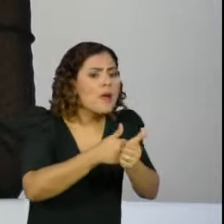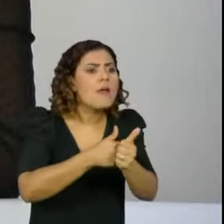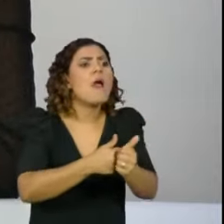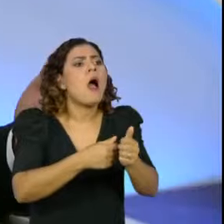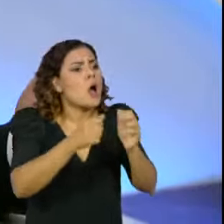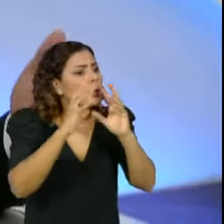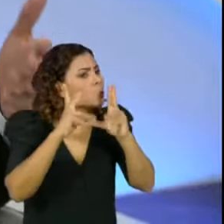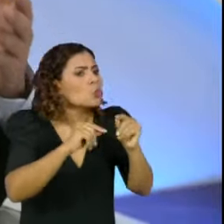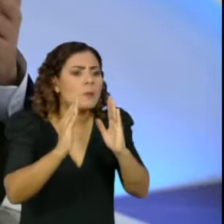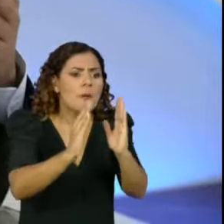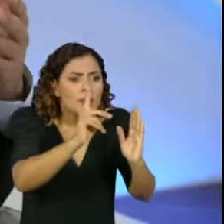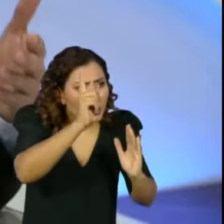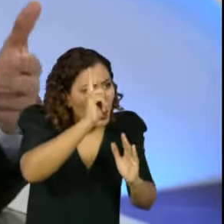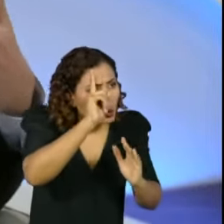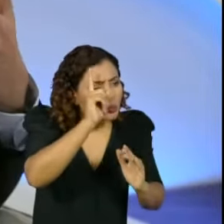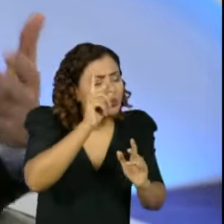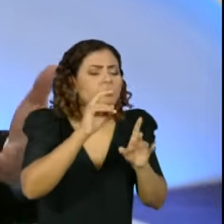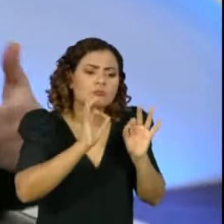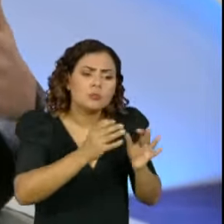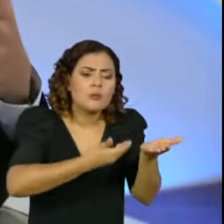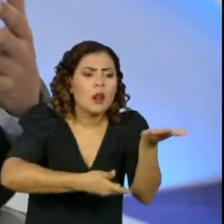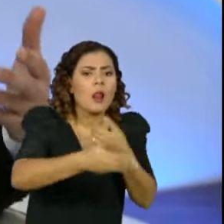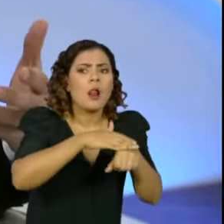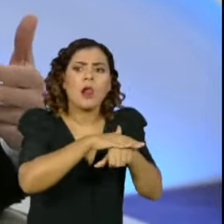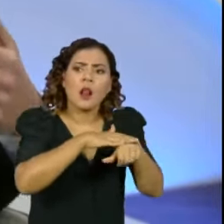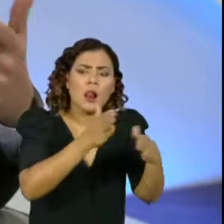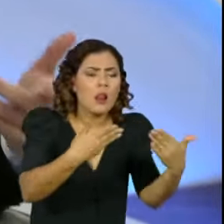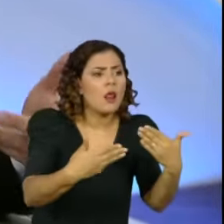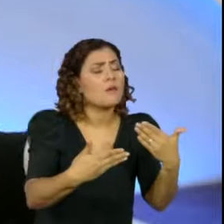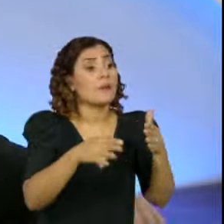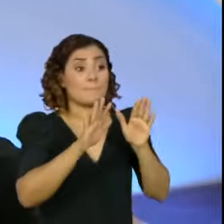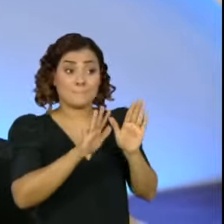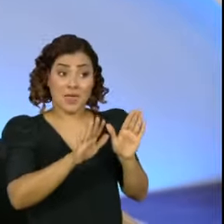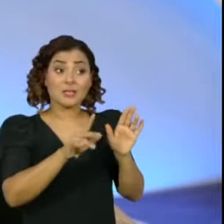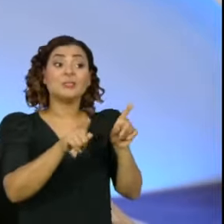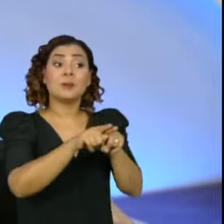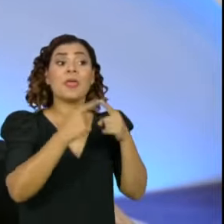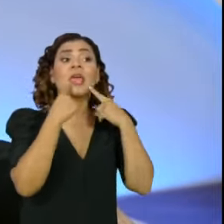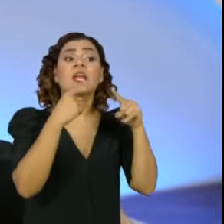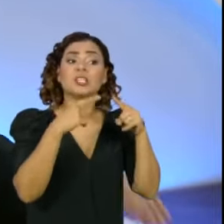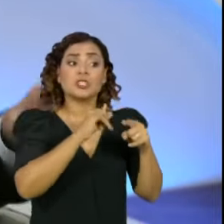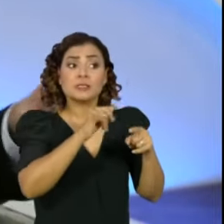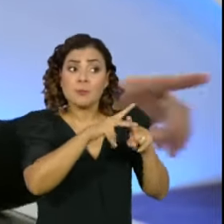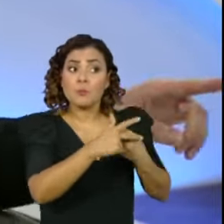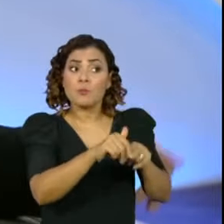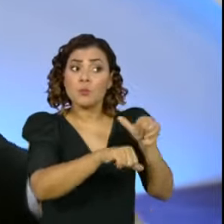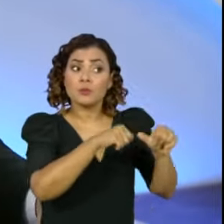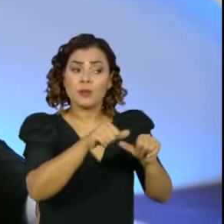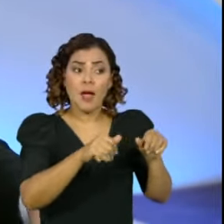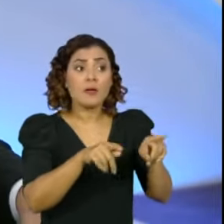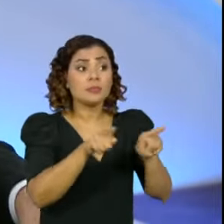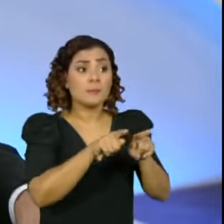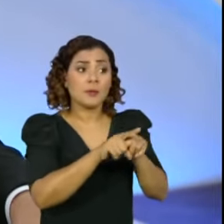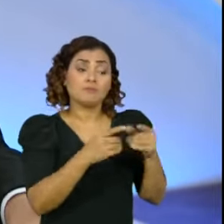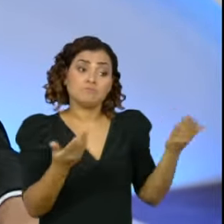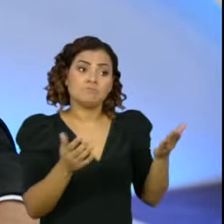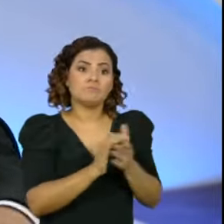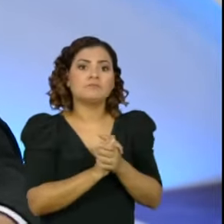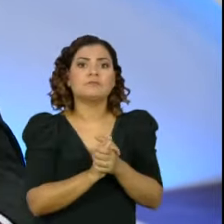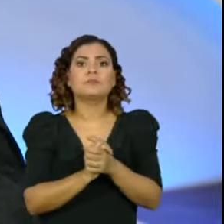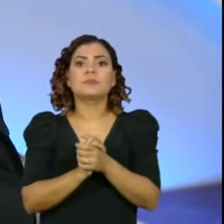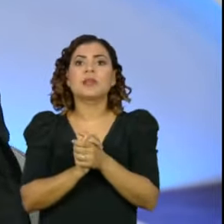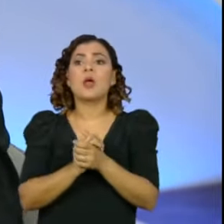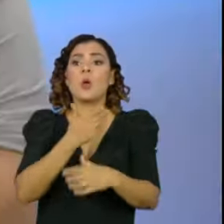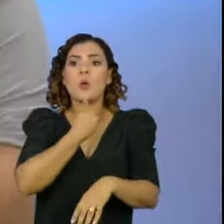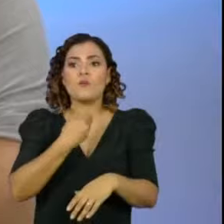para e passo, todo dia, numa conversa de diálogo, de consenso, mas também de crítica naquilo que precisa ser criticado interna corpus. E punir